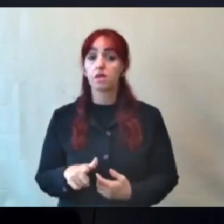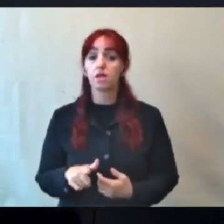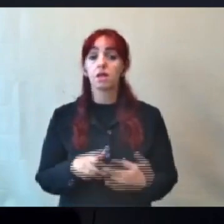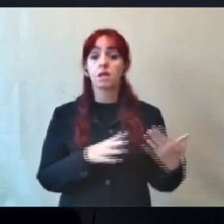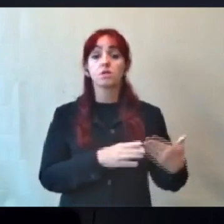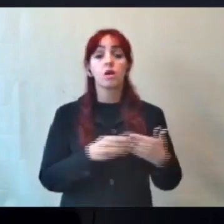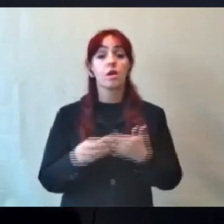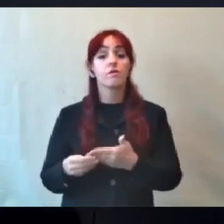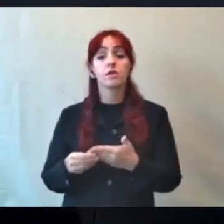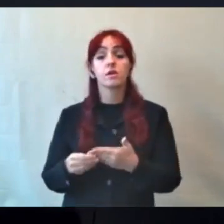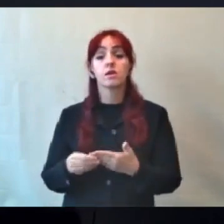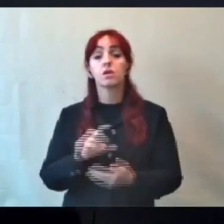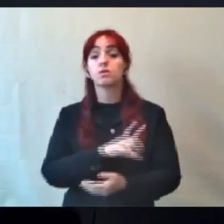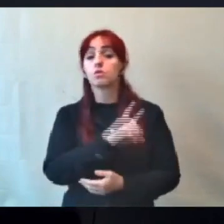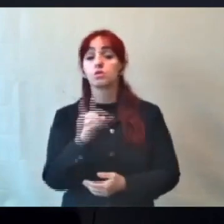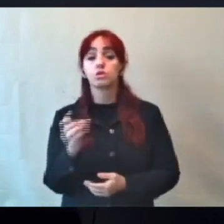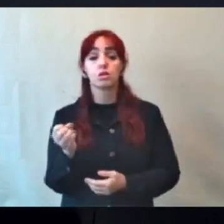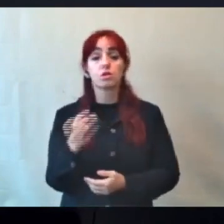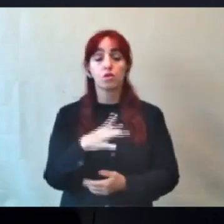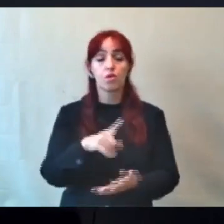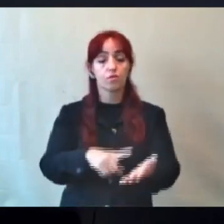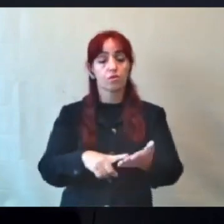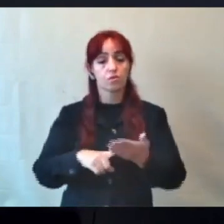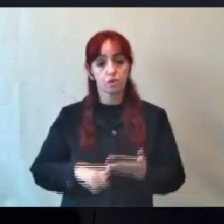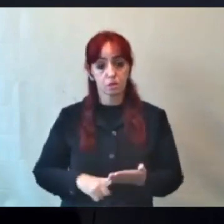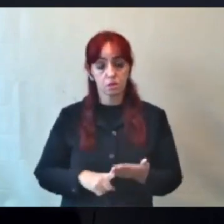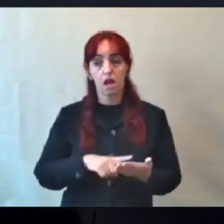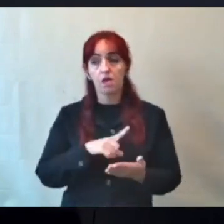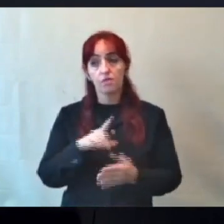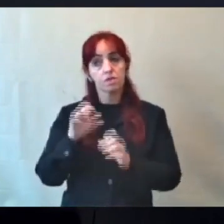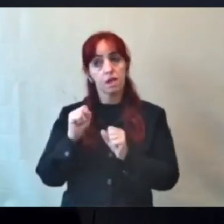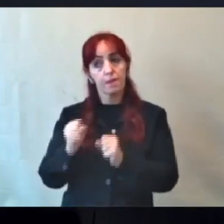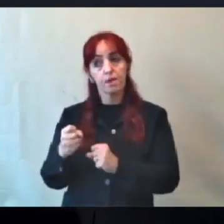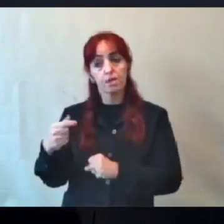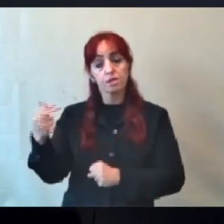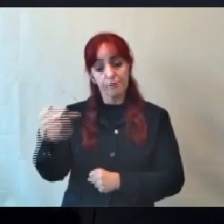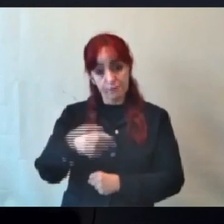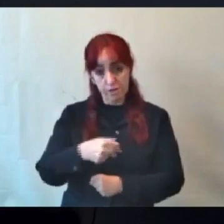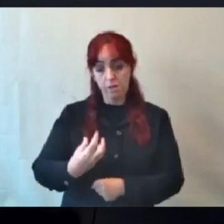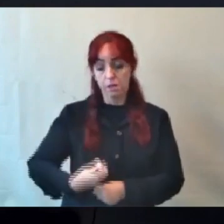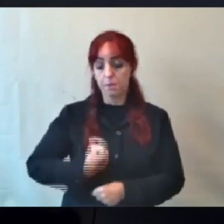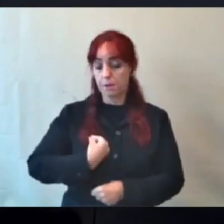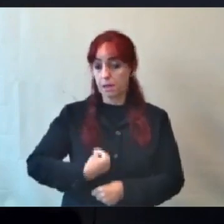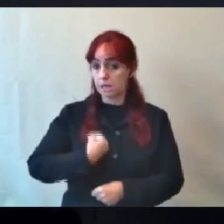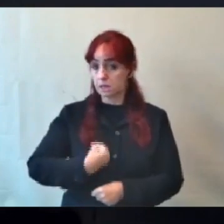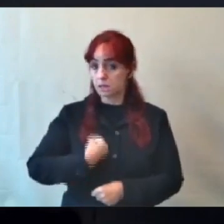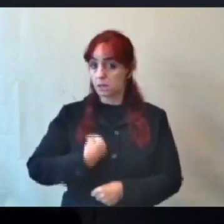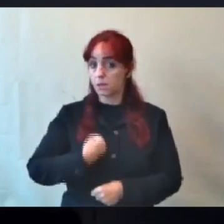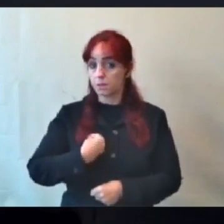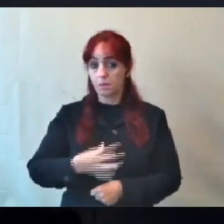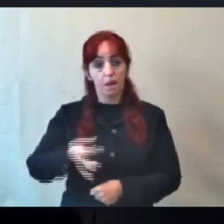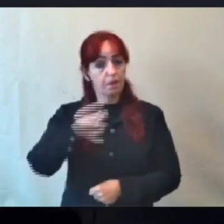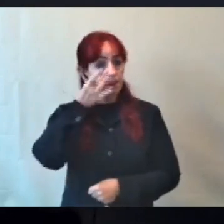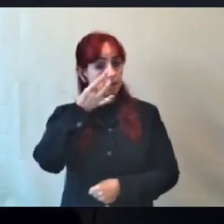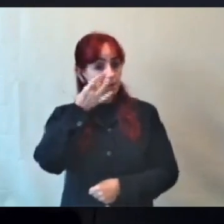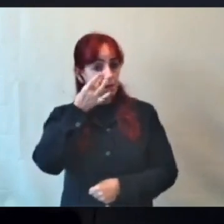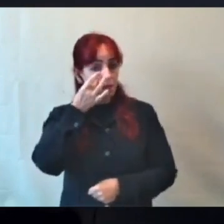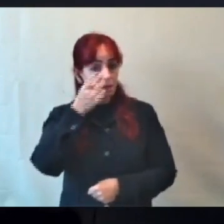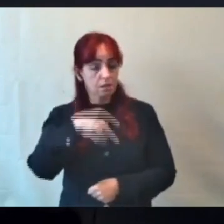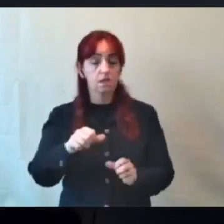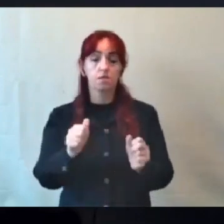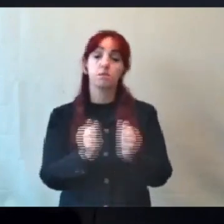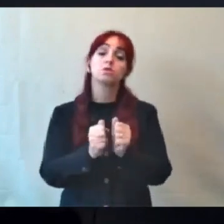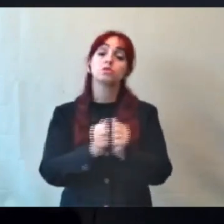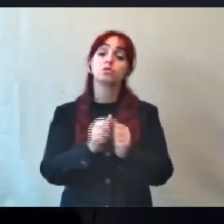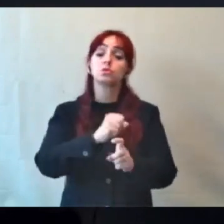a nova data da convocação, para que o senhor possa bloquear a sua agenda para participar conosco aqui, com a presença da sociedade civil, que também tem muitas perguntas